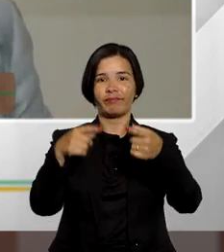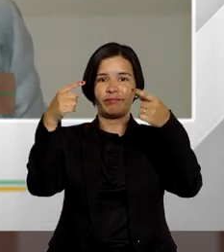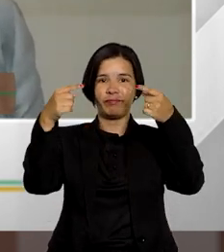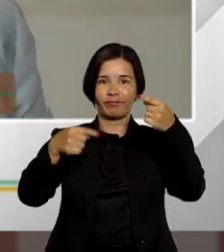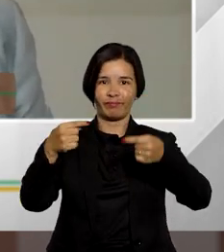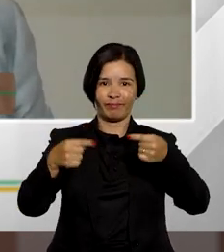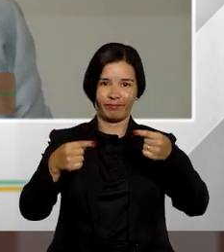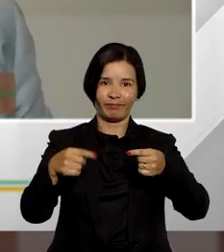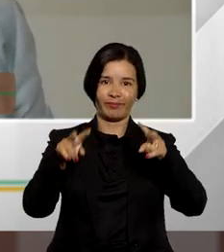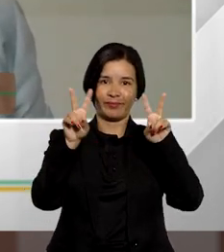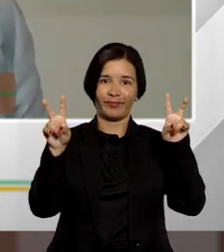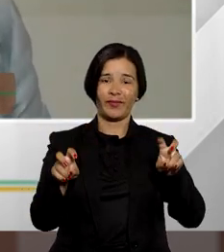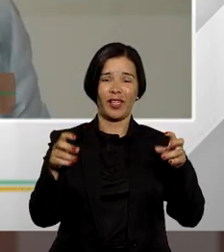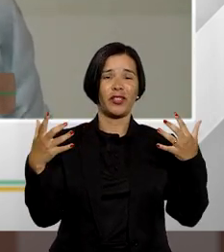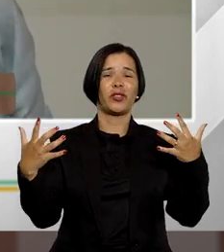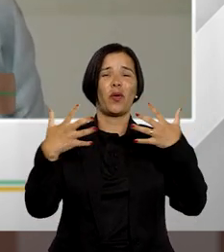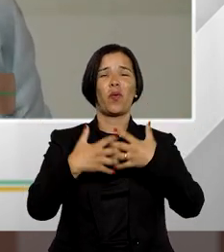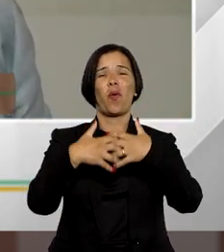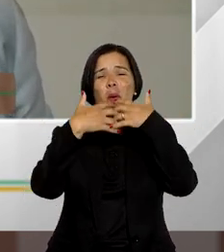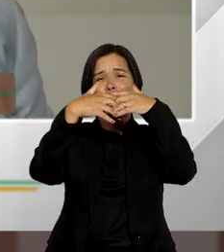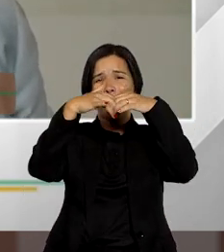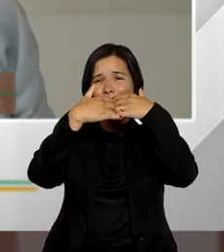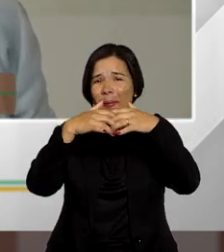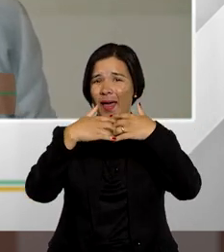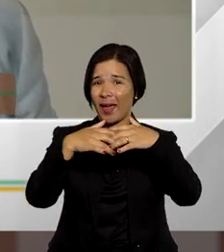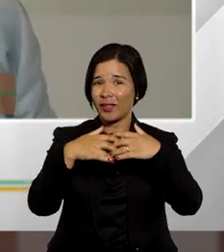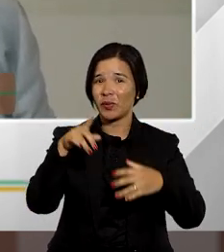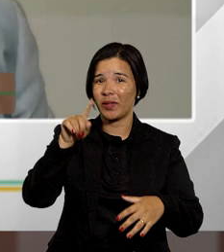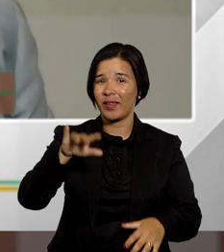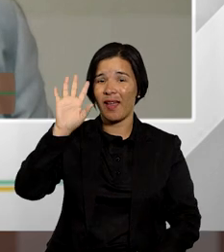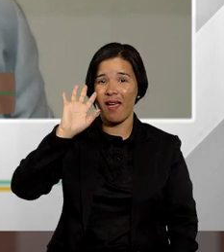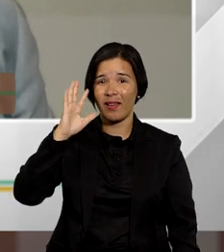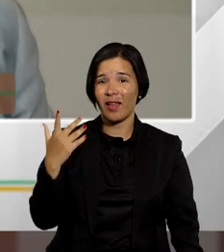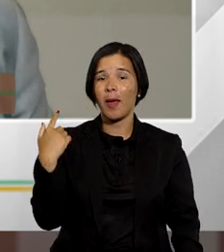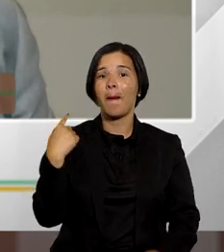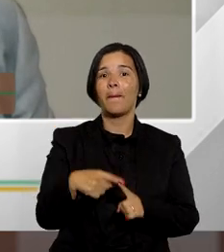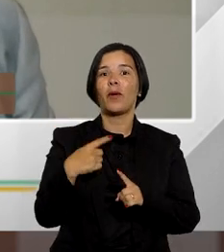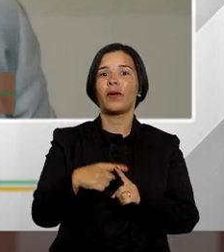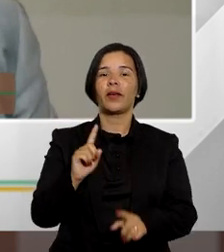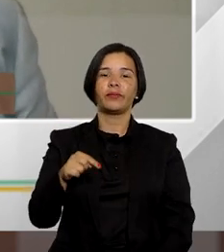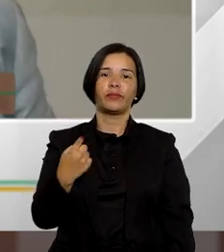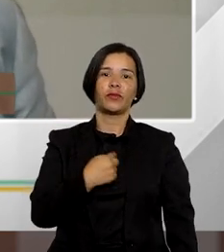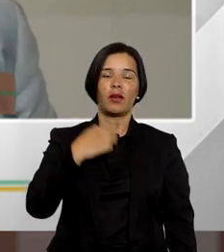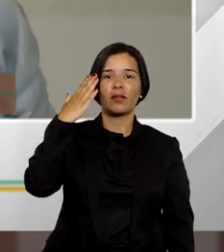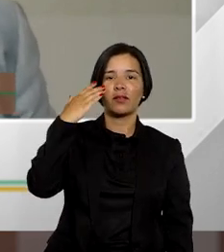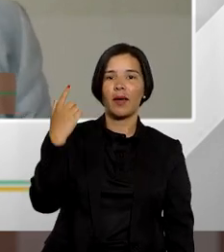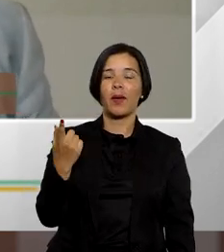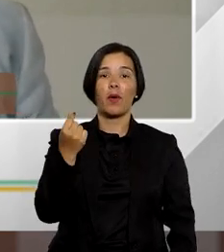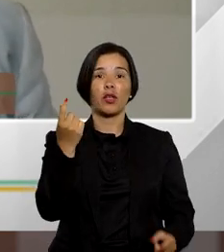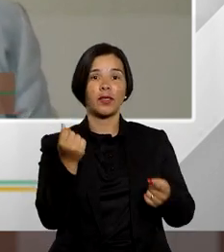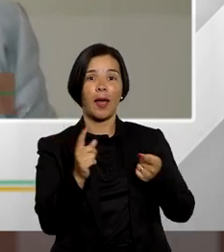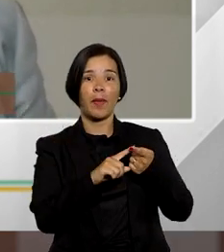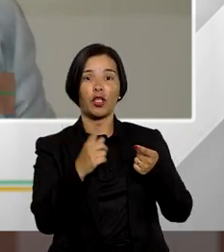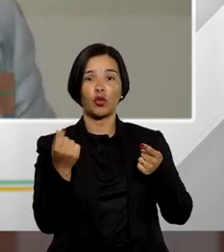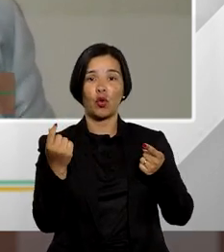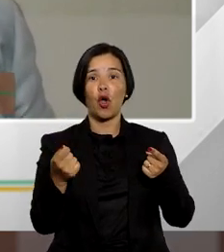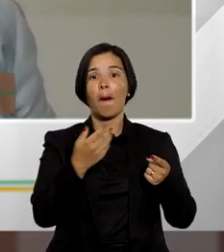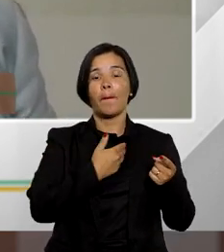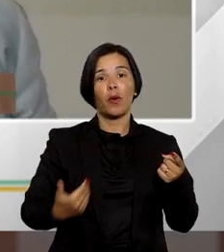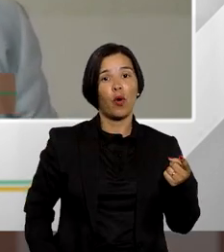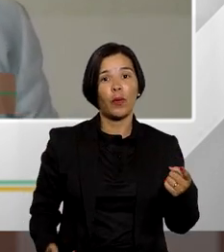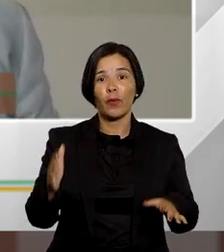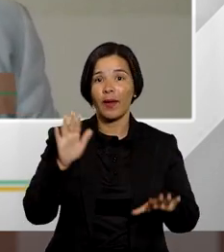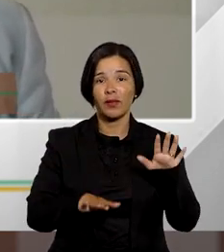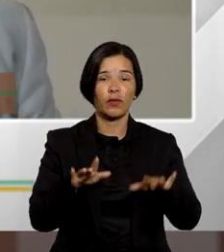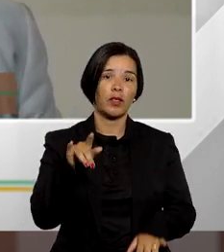tratar desse tema de tão complexo de tão complexa que é a solução porque nós sabemos também que envolve orçamento público e muitas